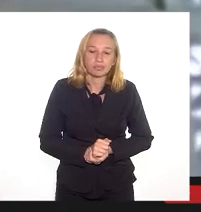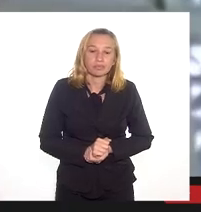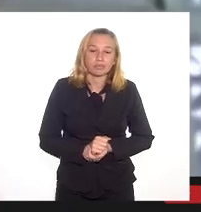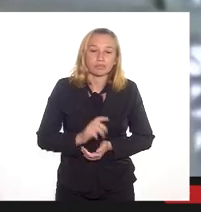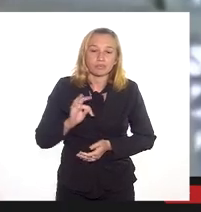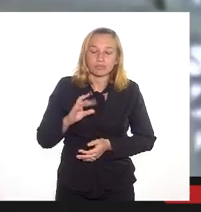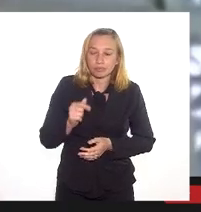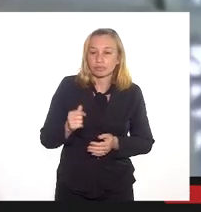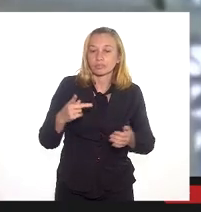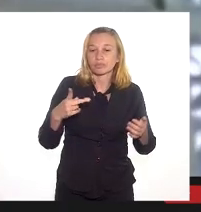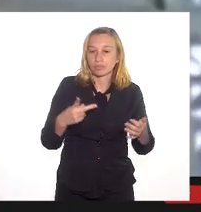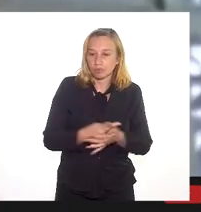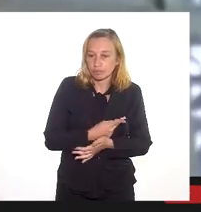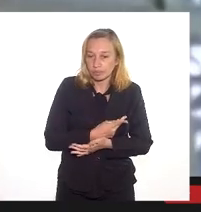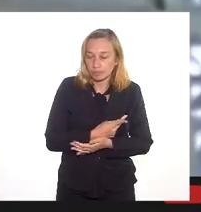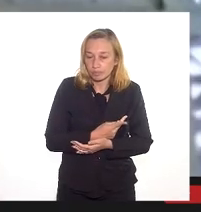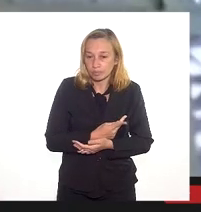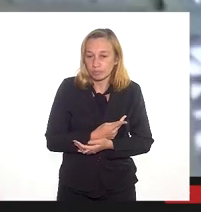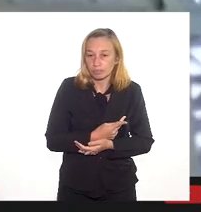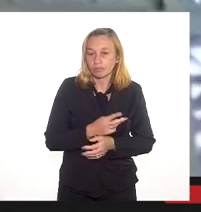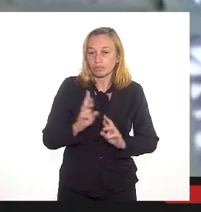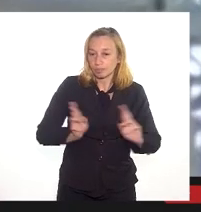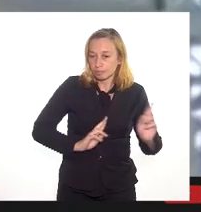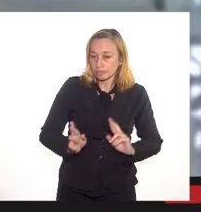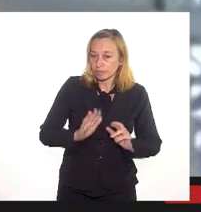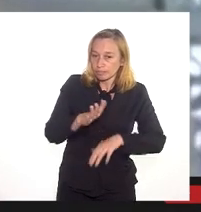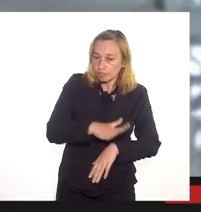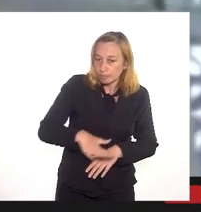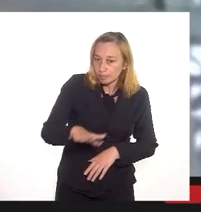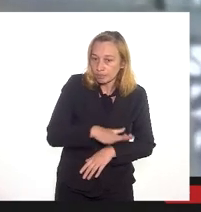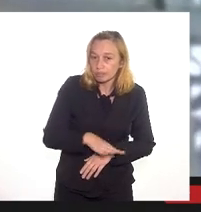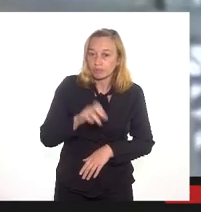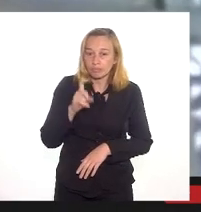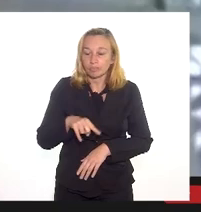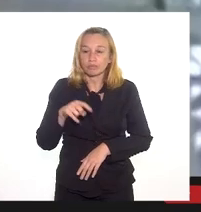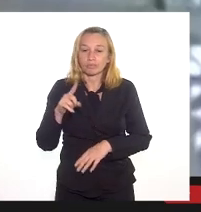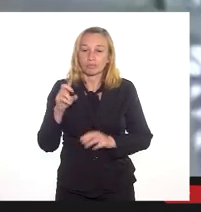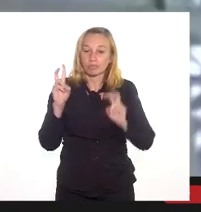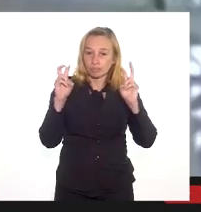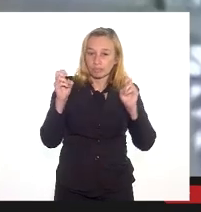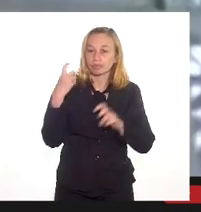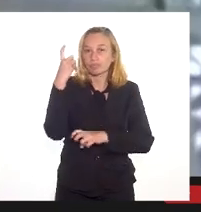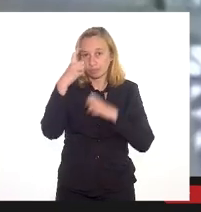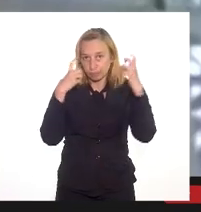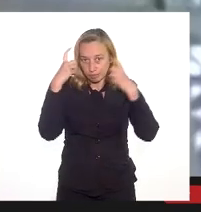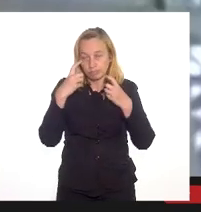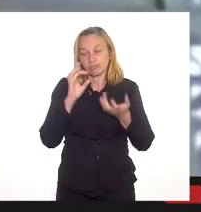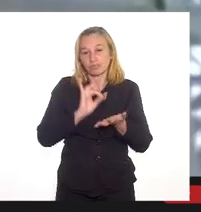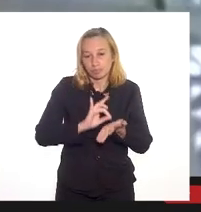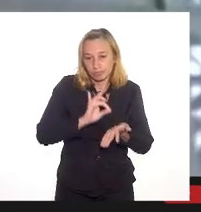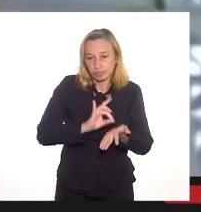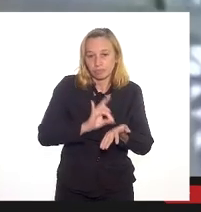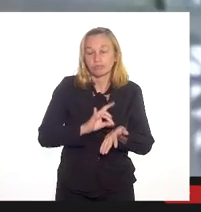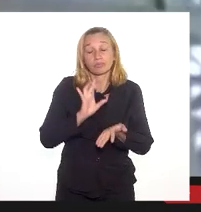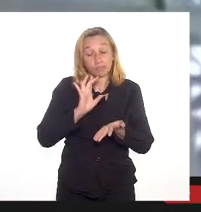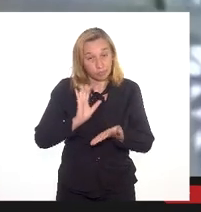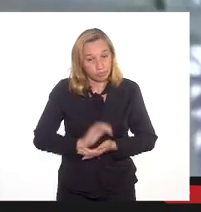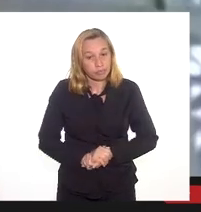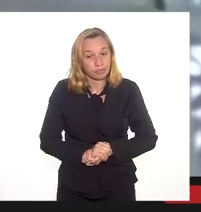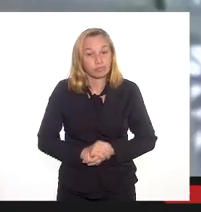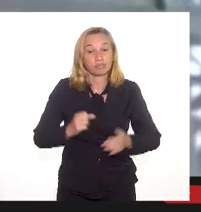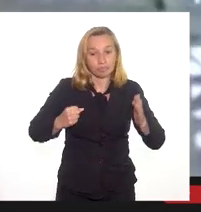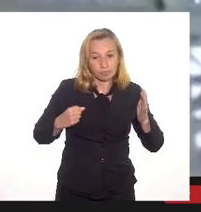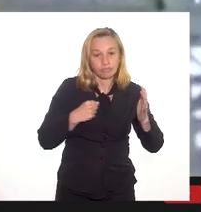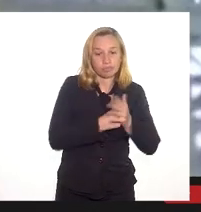que existem em relação àquela área, é uma situação bastante preocupante, porque isso, de verdade, vai